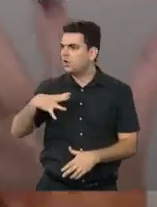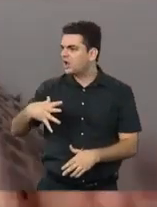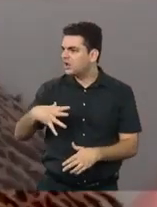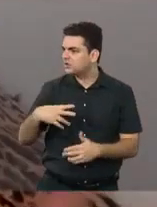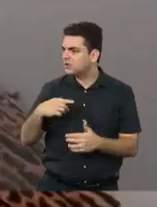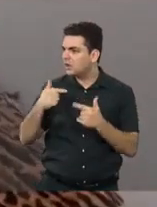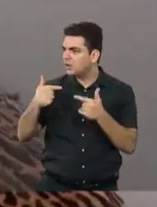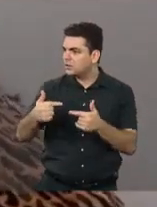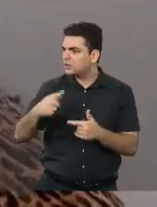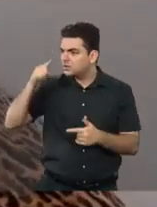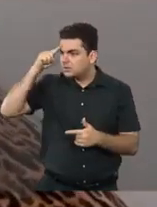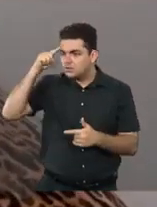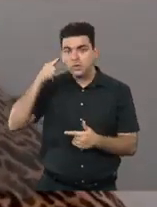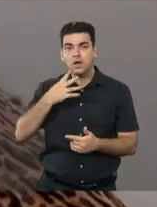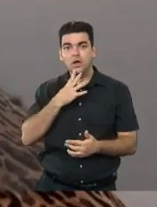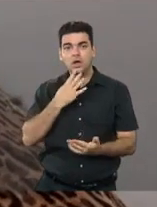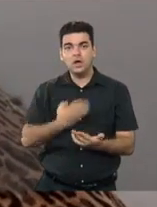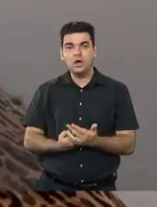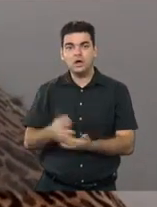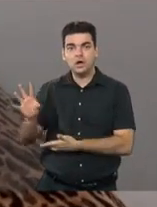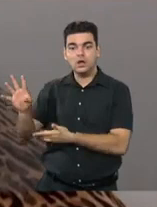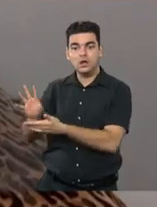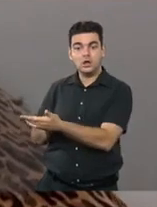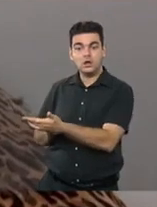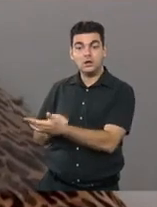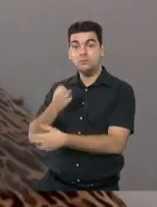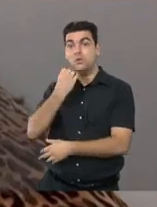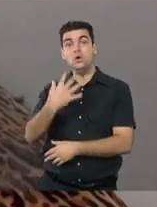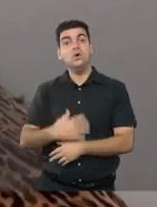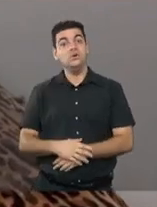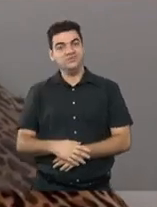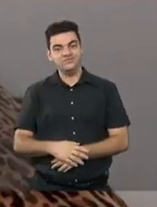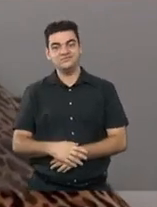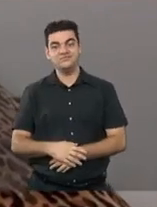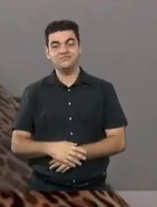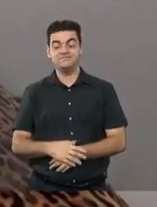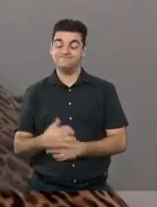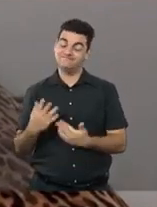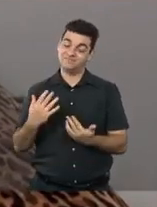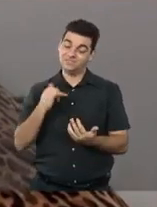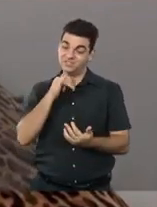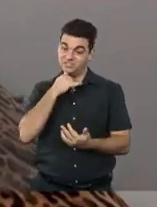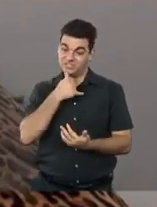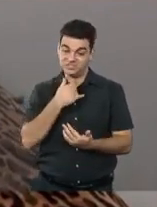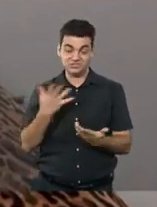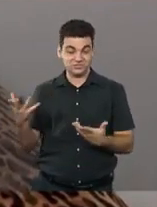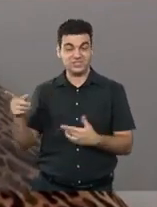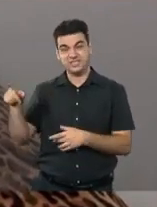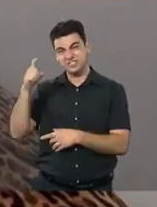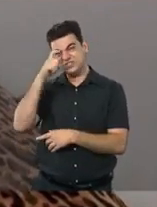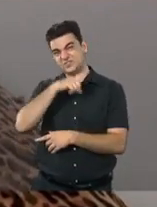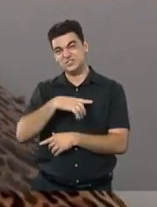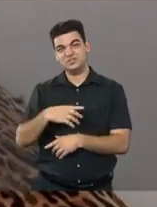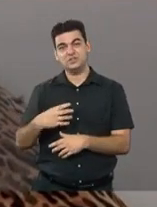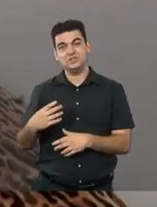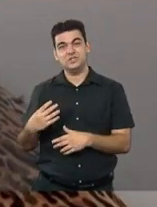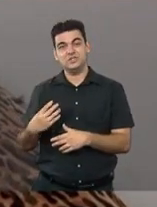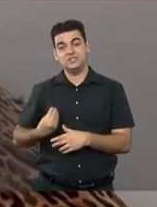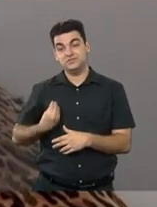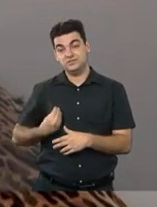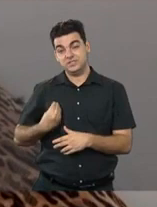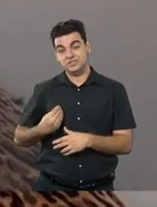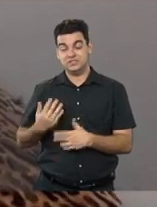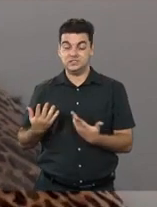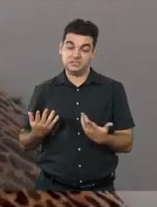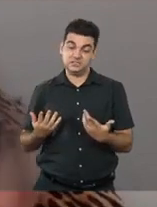vontade e a dedicação resolvia, mas ela é viva até hoje, infelizmente, ela vive um momento mais difícil de demência, mas não